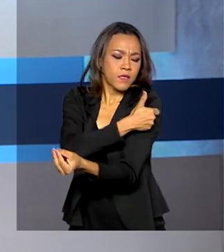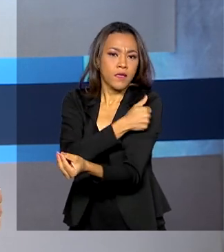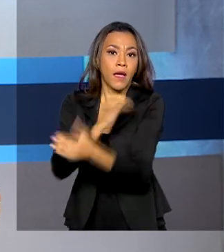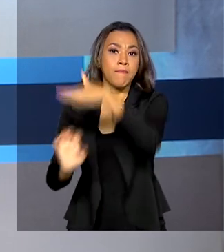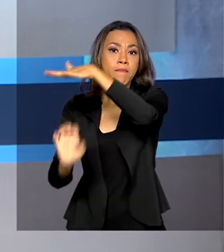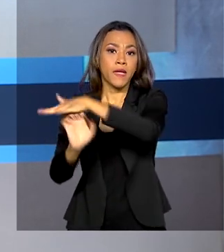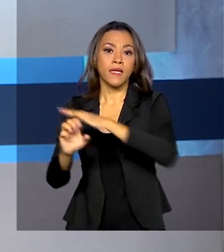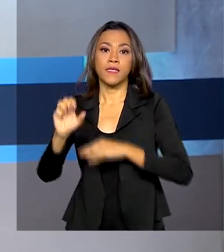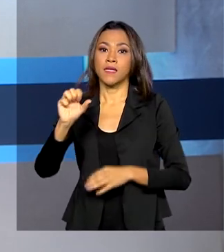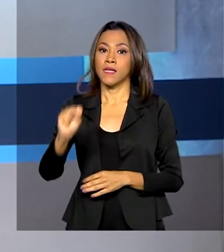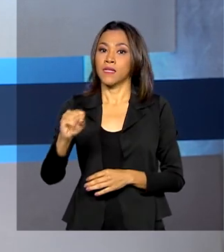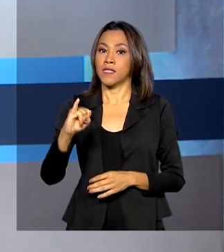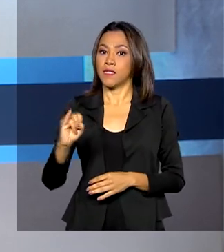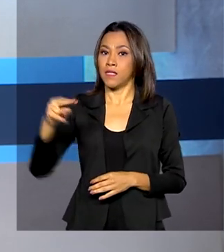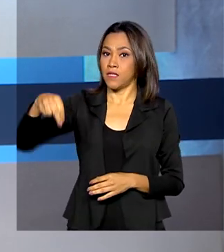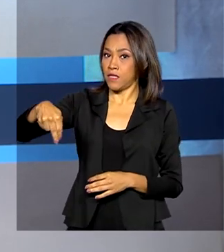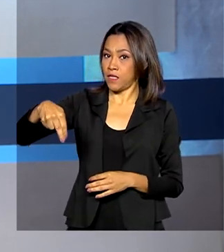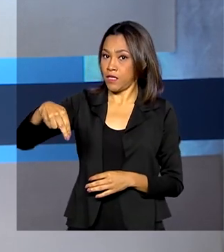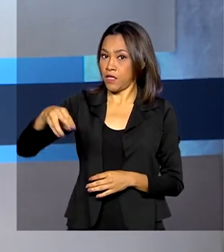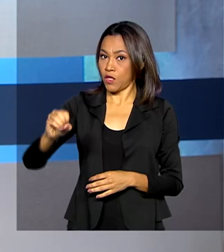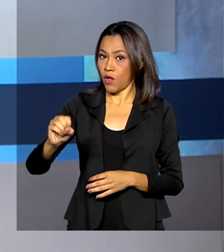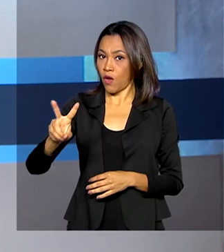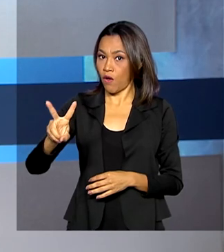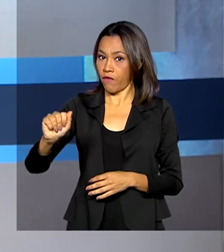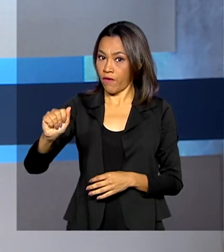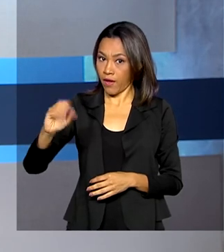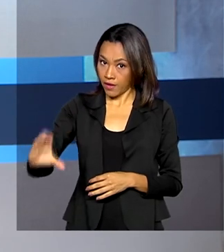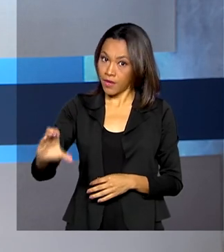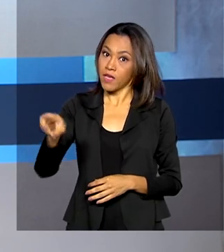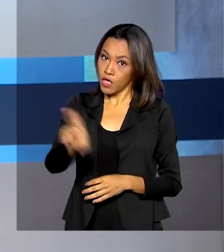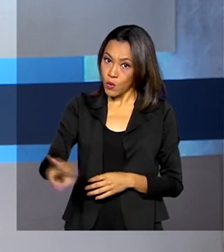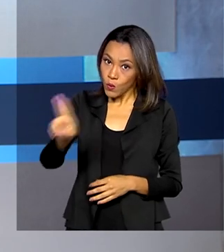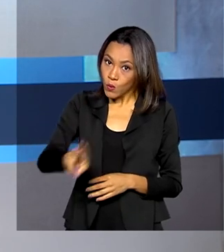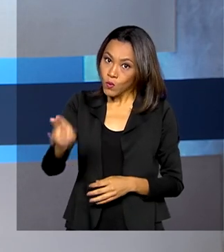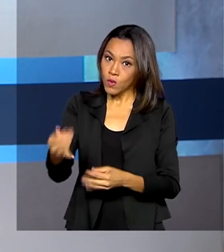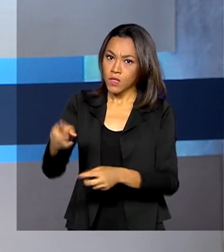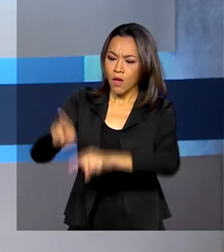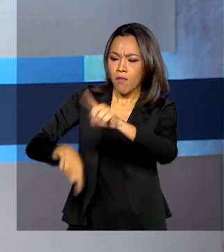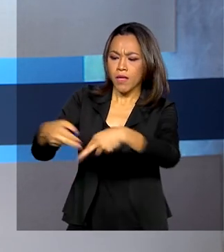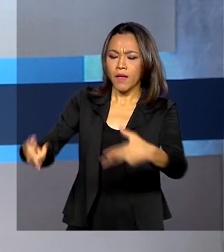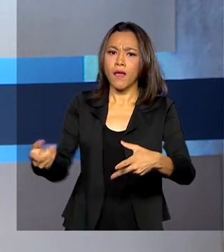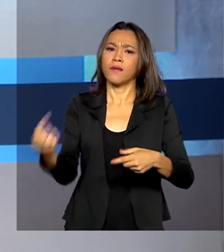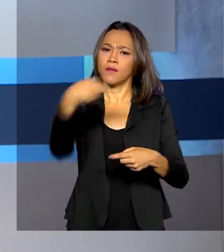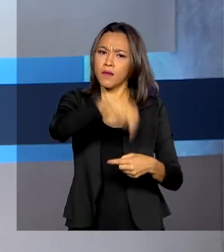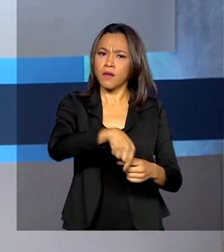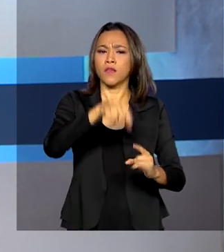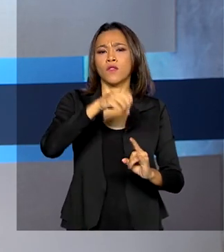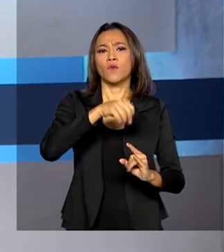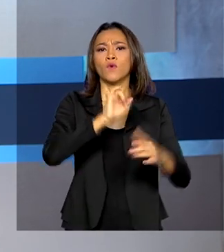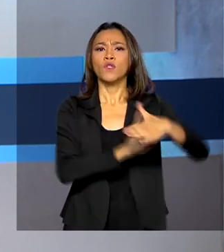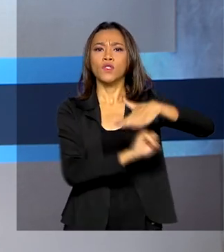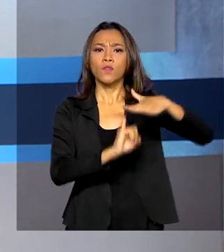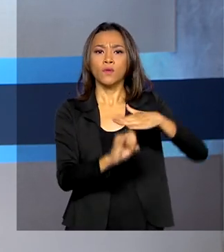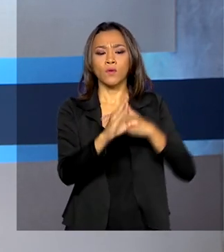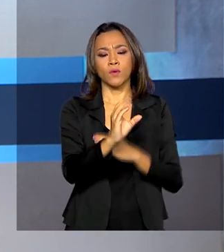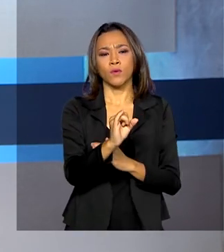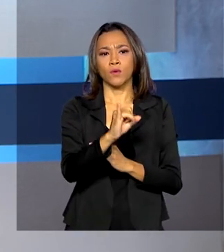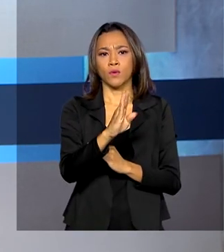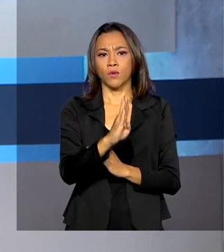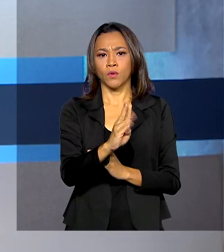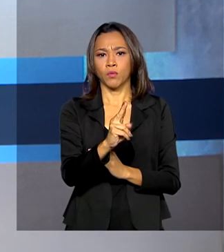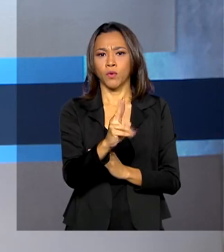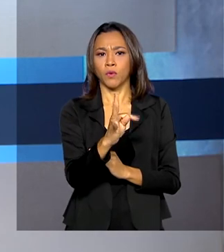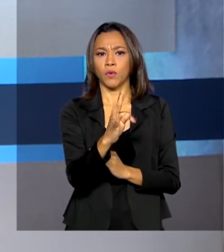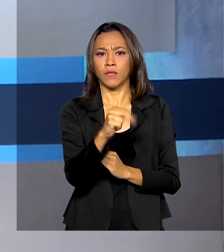fabricante dos insumos utilizados pelo Instituto Butantan na produção da vacina Coronavac. A certificação das boas práticas